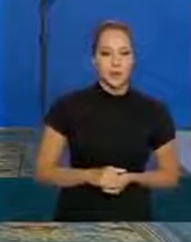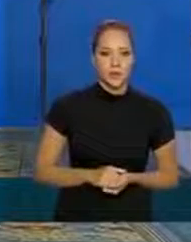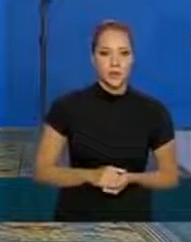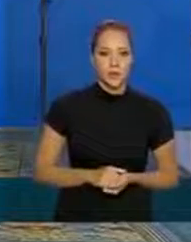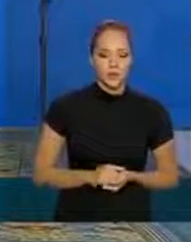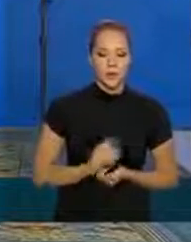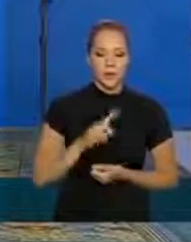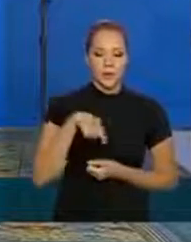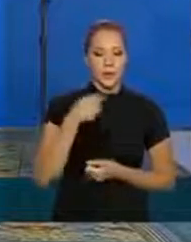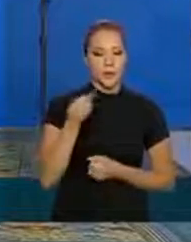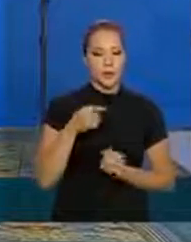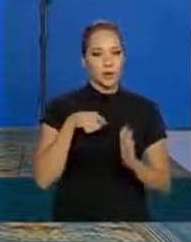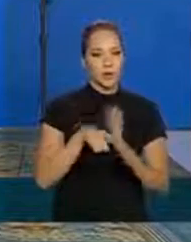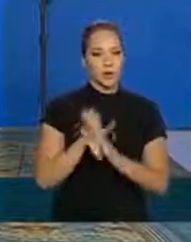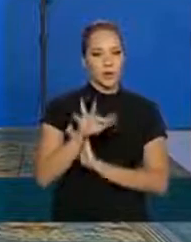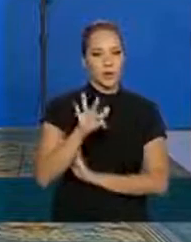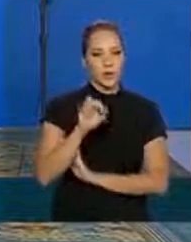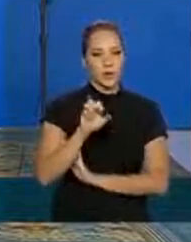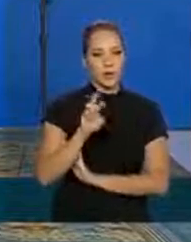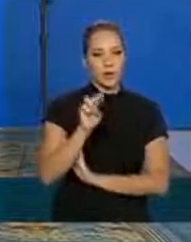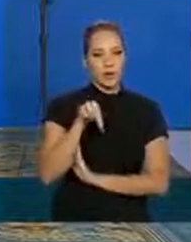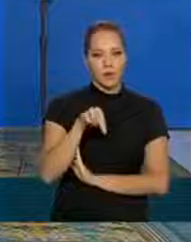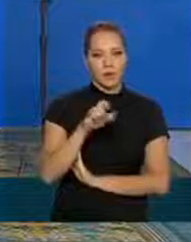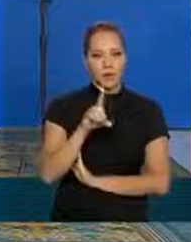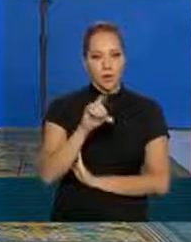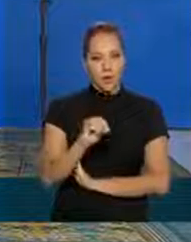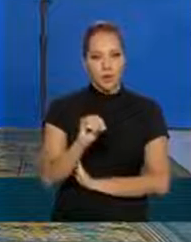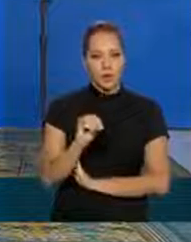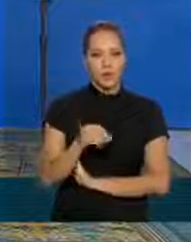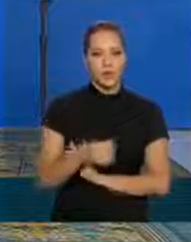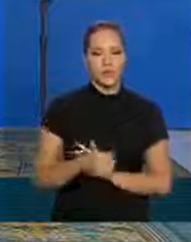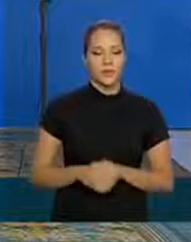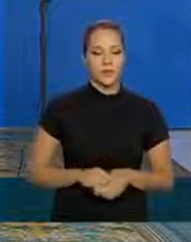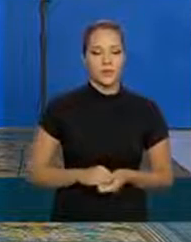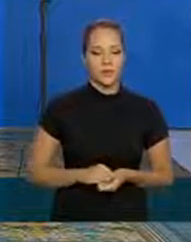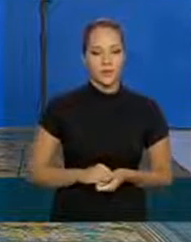próxima pergunta Fernando Cacheta Metrópolis